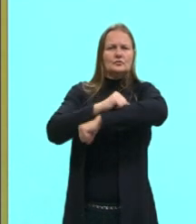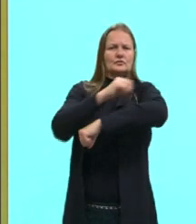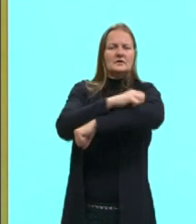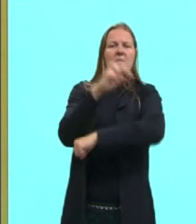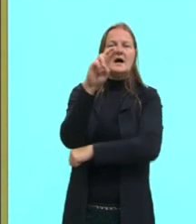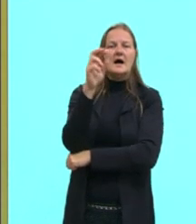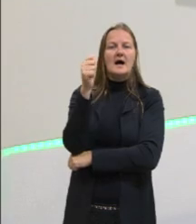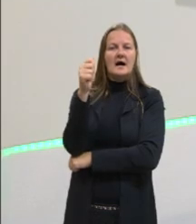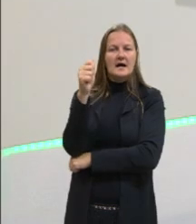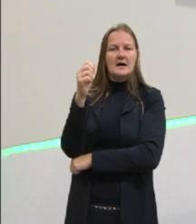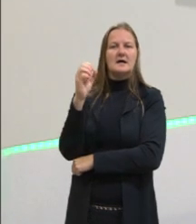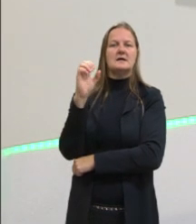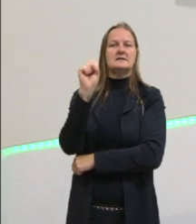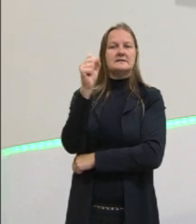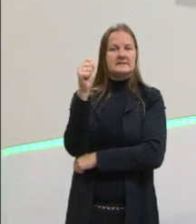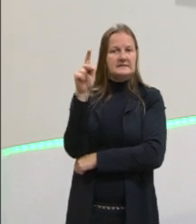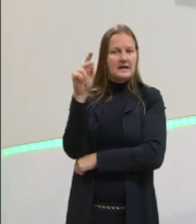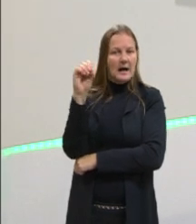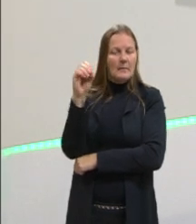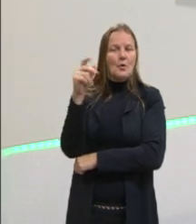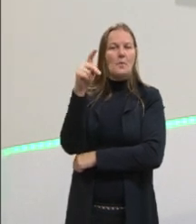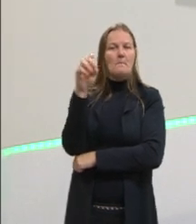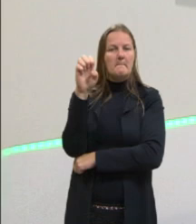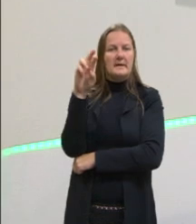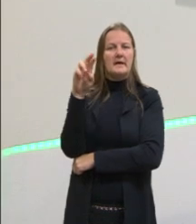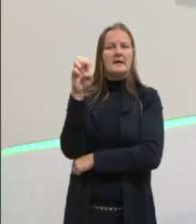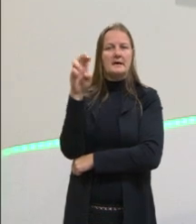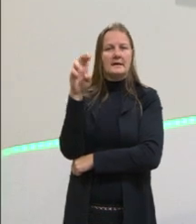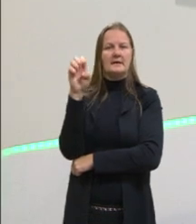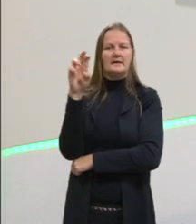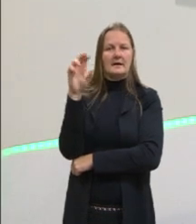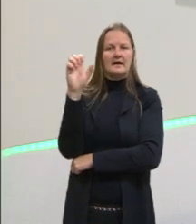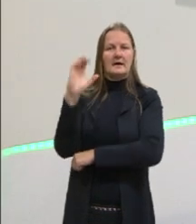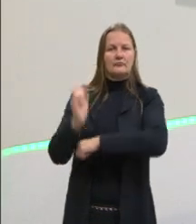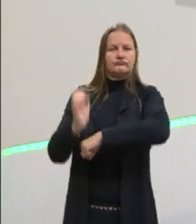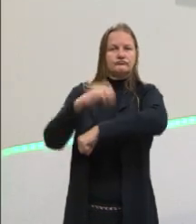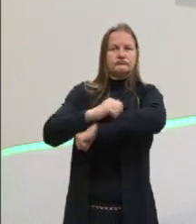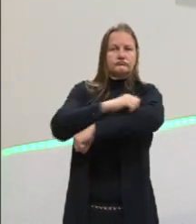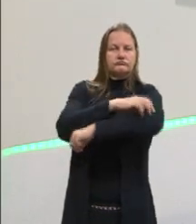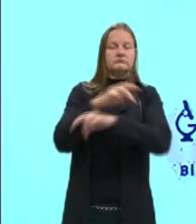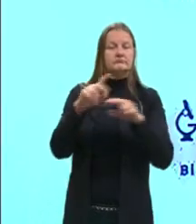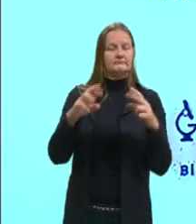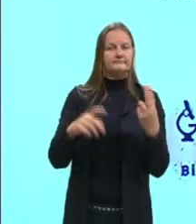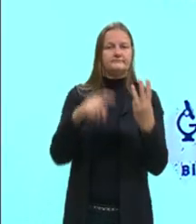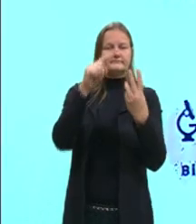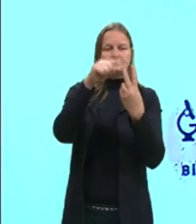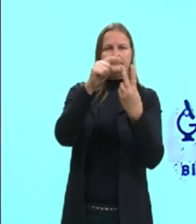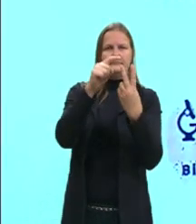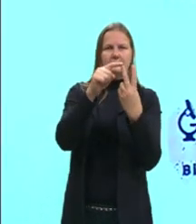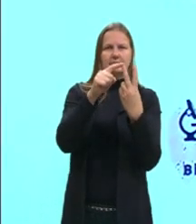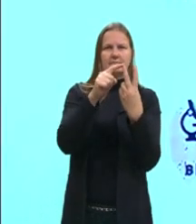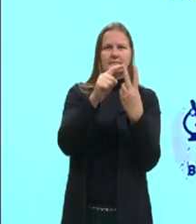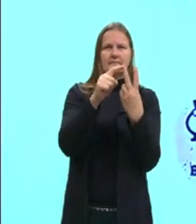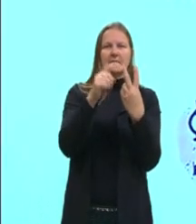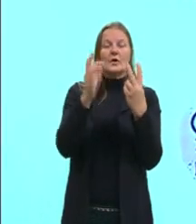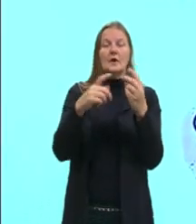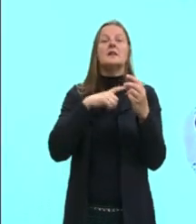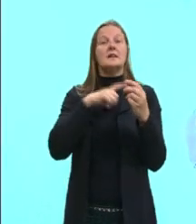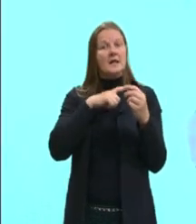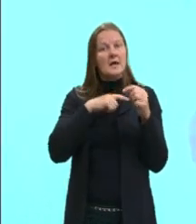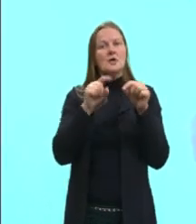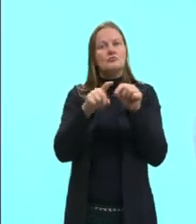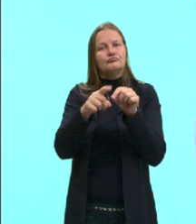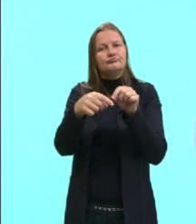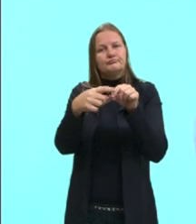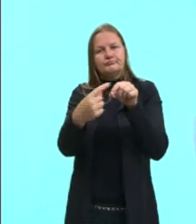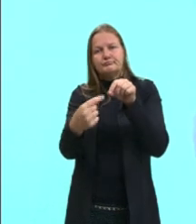pererecas. Tem o grupo urodela, que são com caudas agora. Que